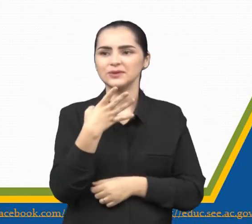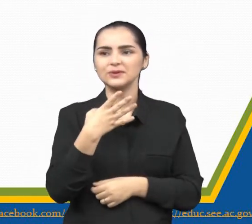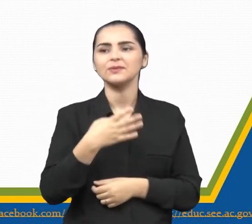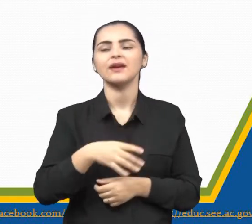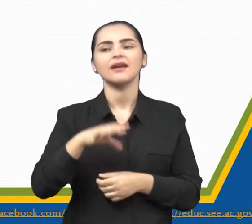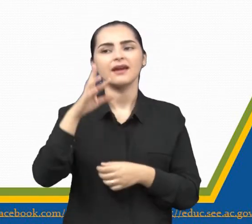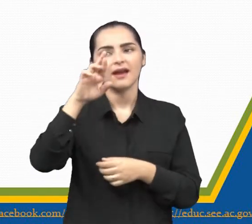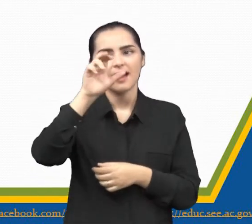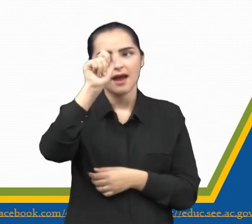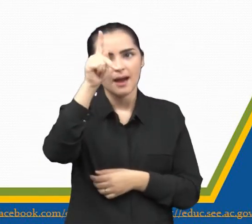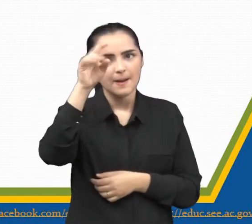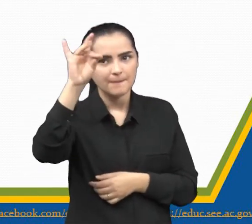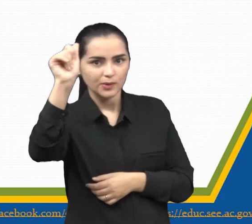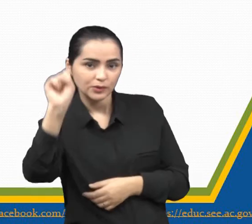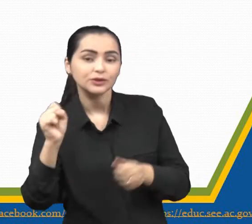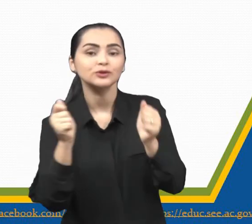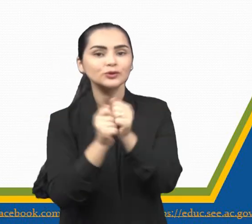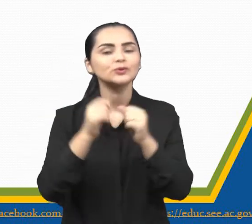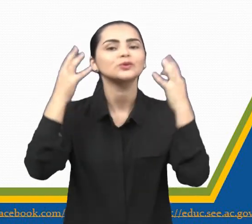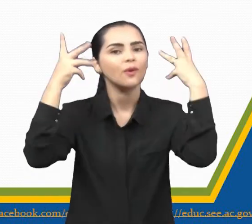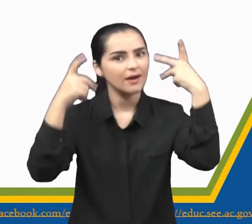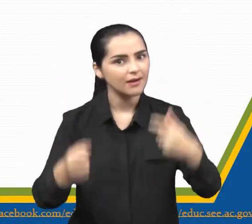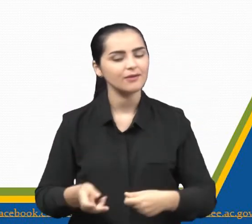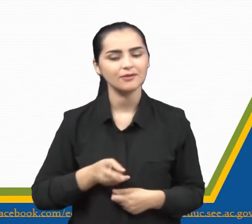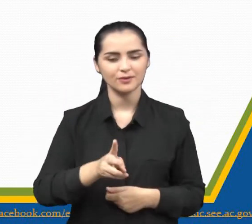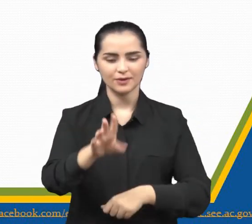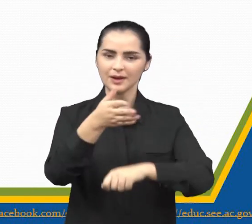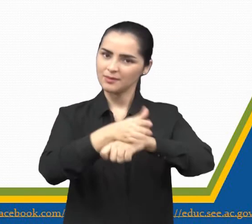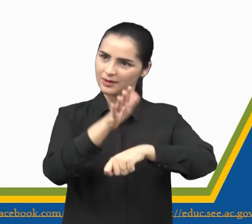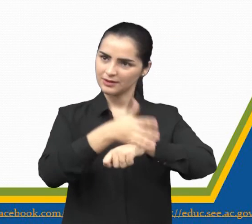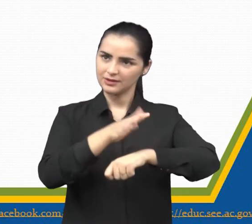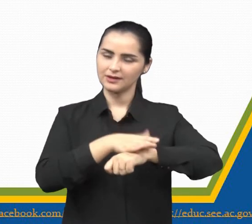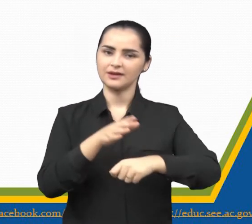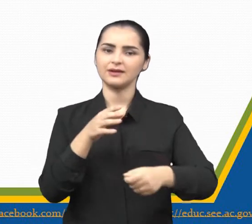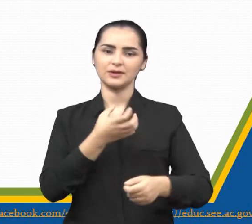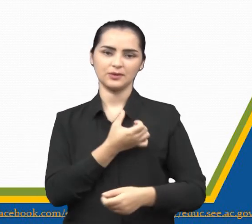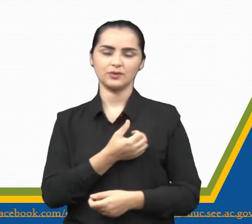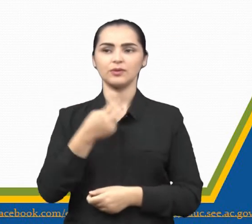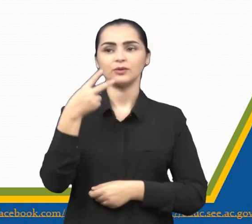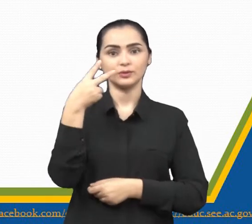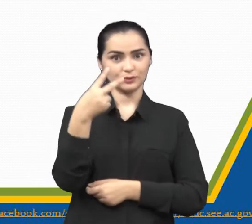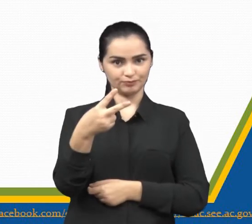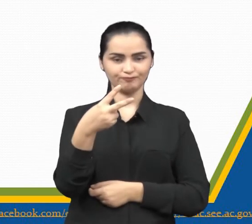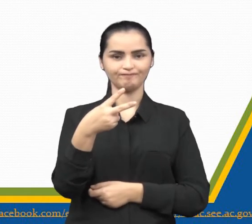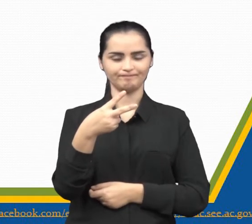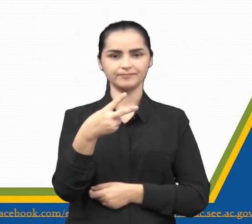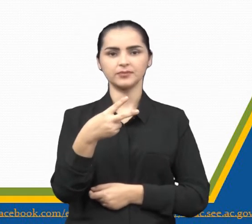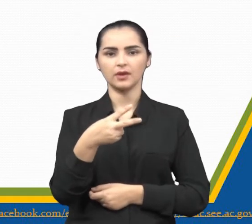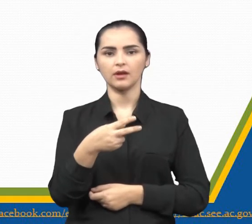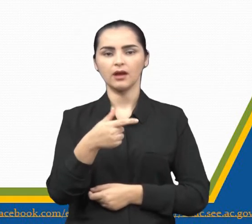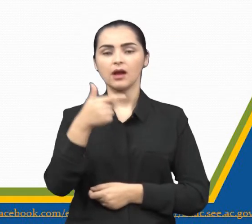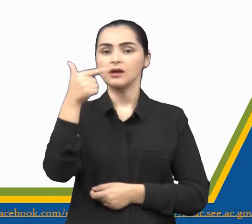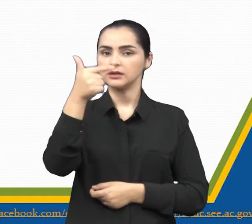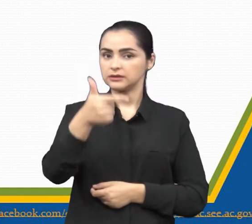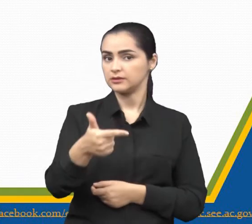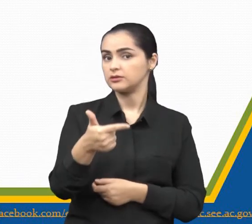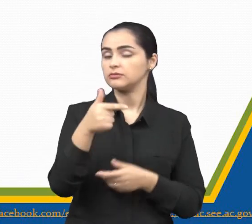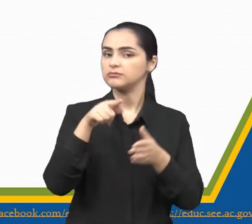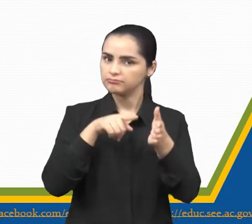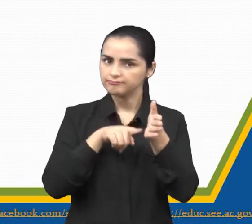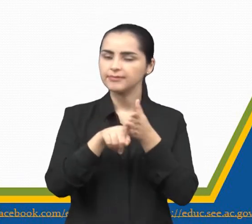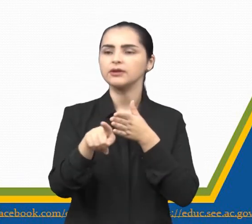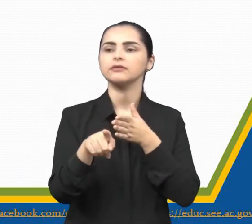Preste bem atenção. Vamos continuar praticando. Questão 2. No trecho da fábula,